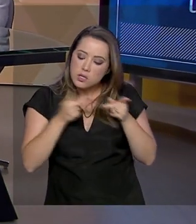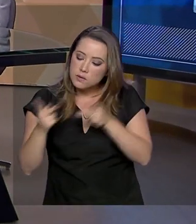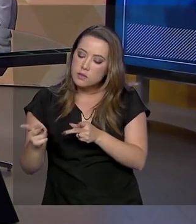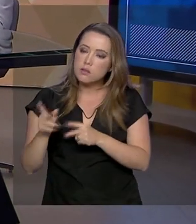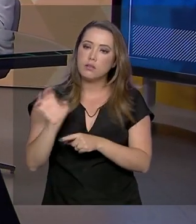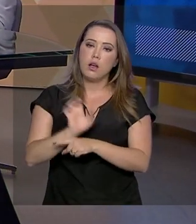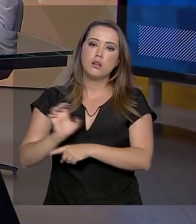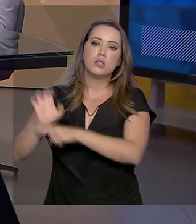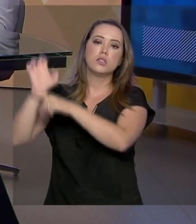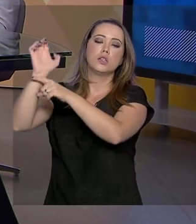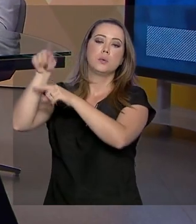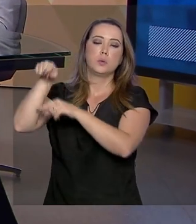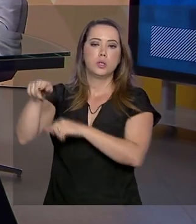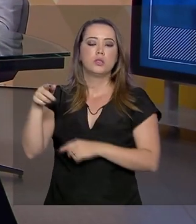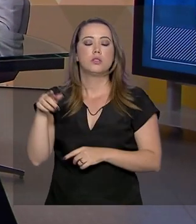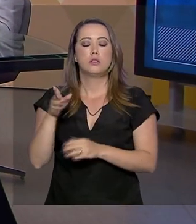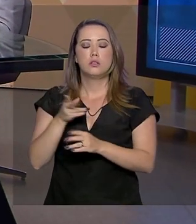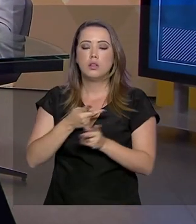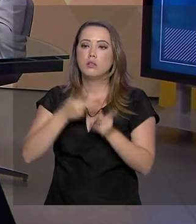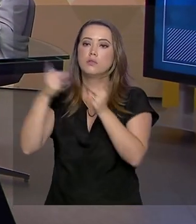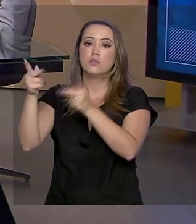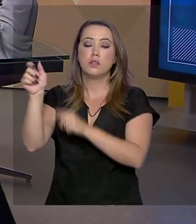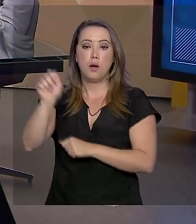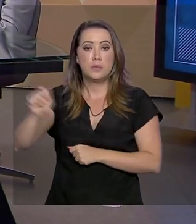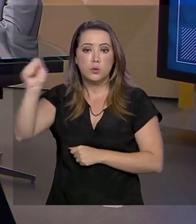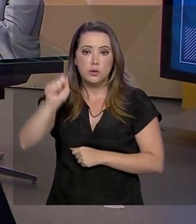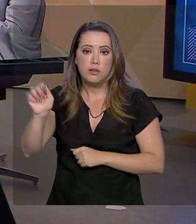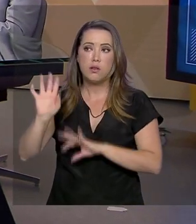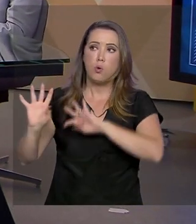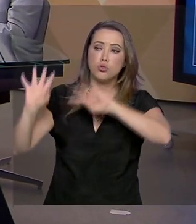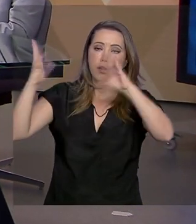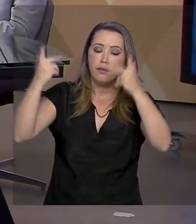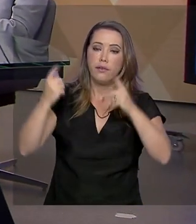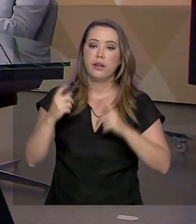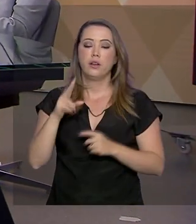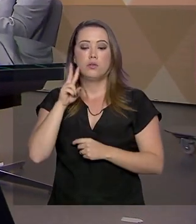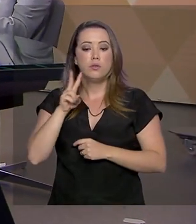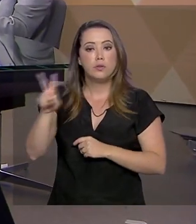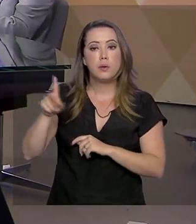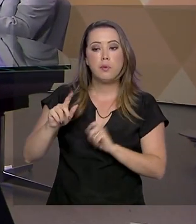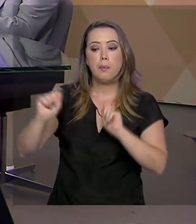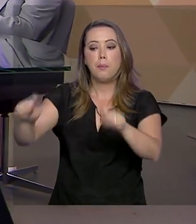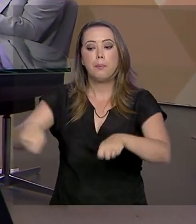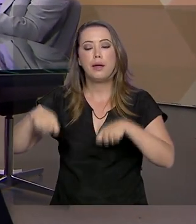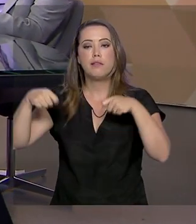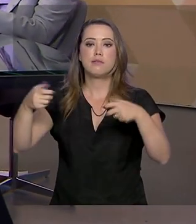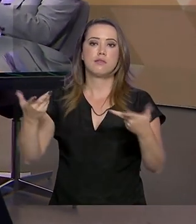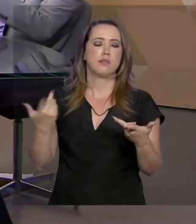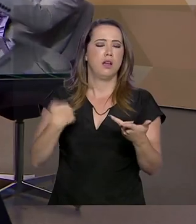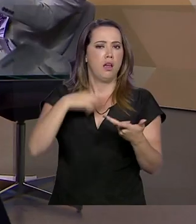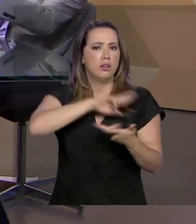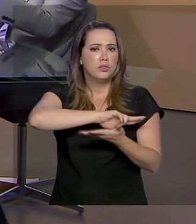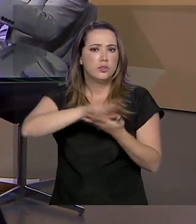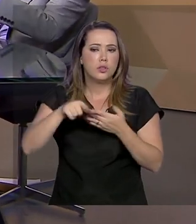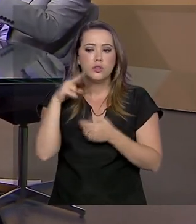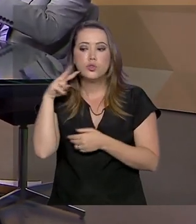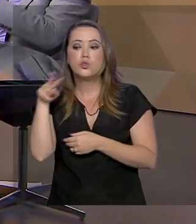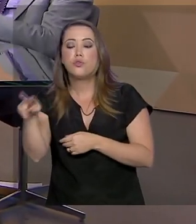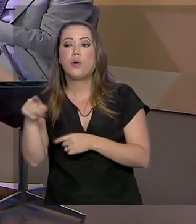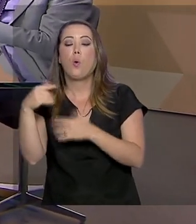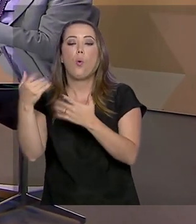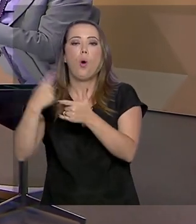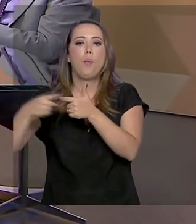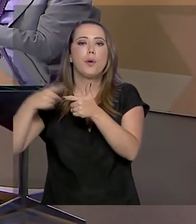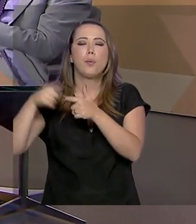associações, participado de eventos, pesca artesanal. Então, temos trazido essas demandas das pontas